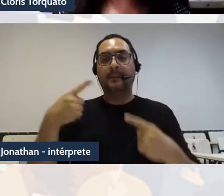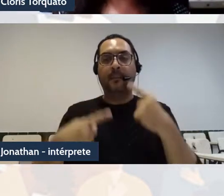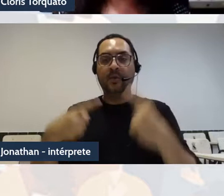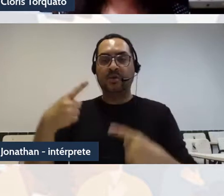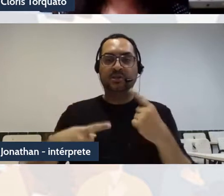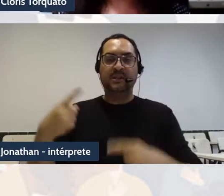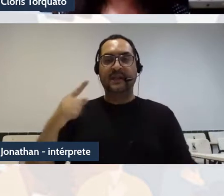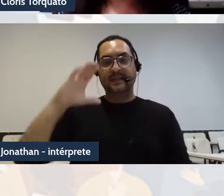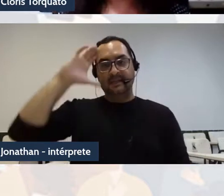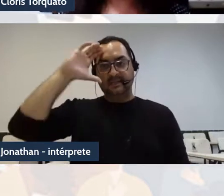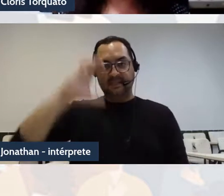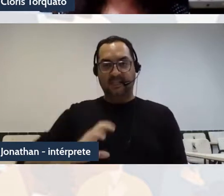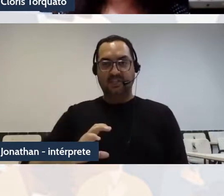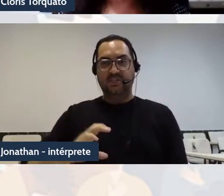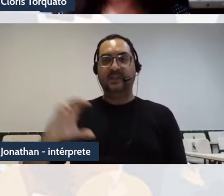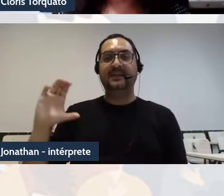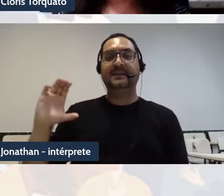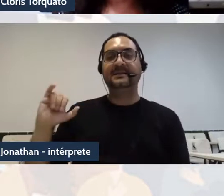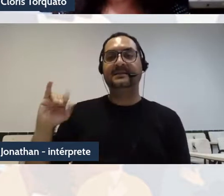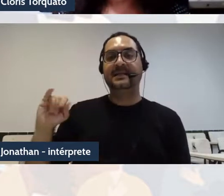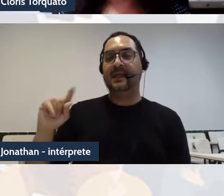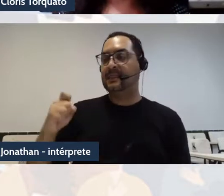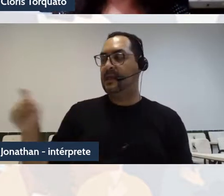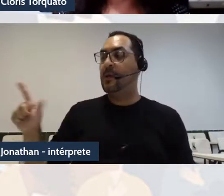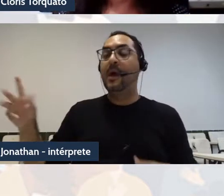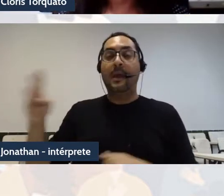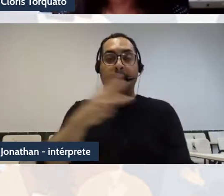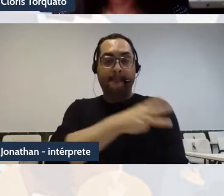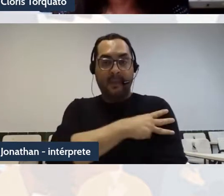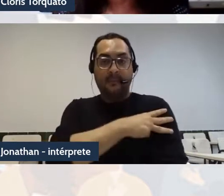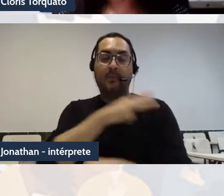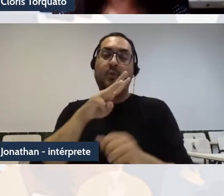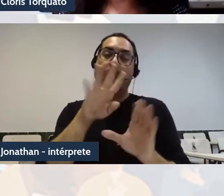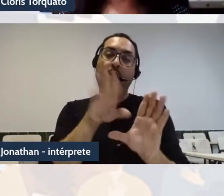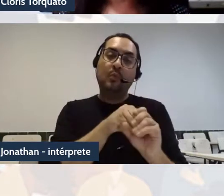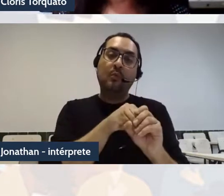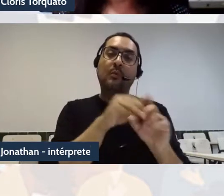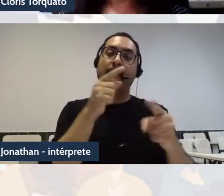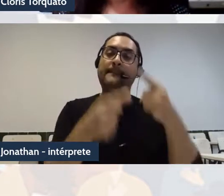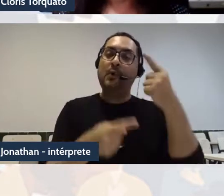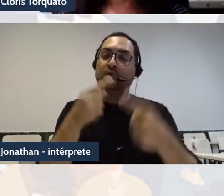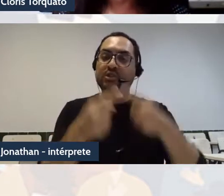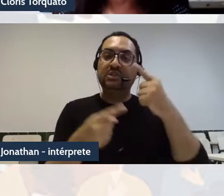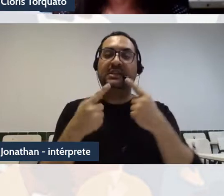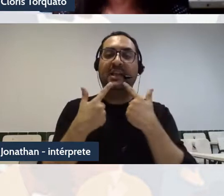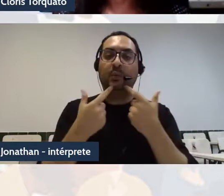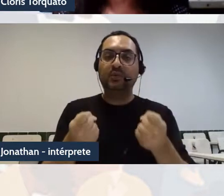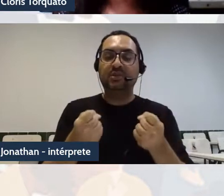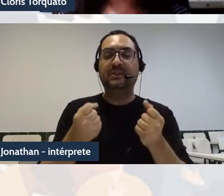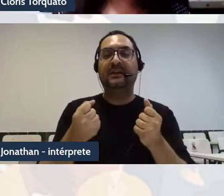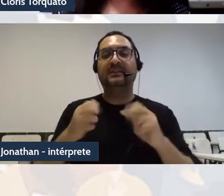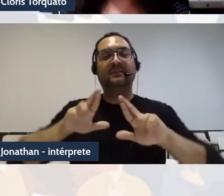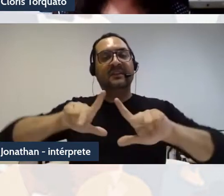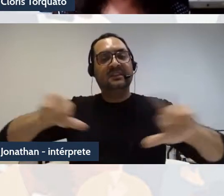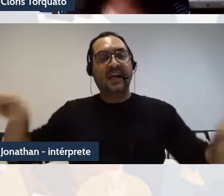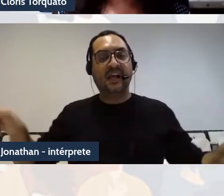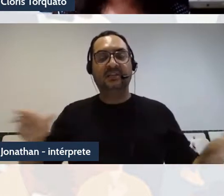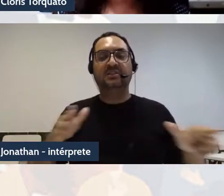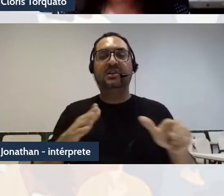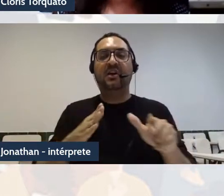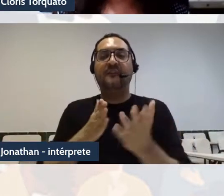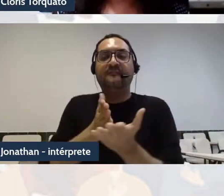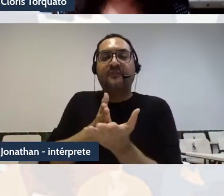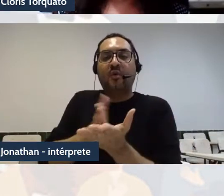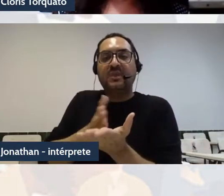e membro do grupo de estudos interdisciplinares Políticas Linguísticas, Diversidade e Fronteiras. Tem